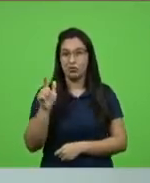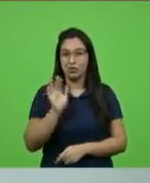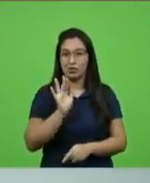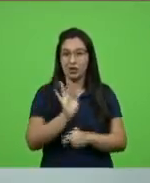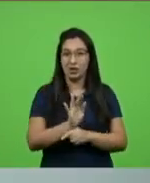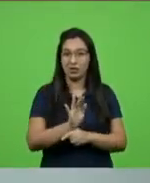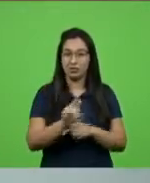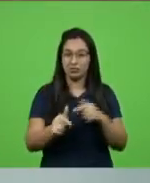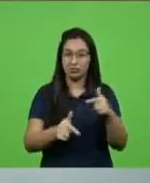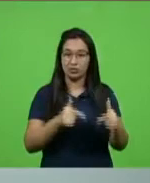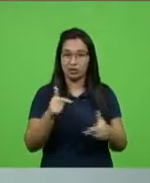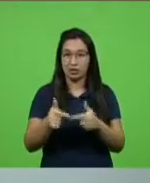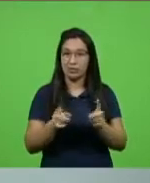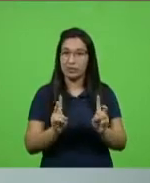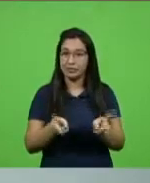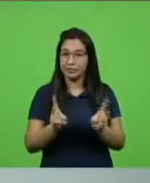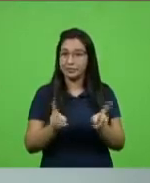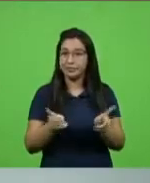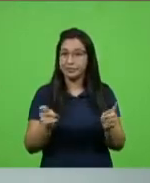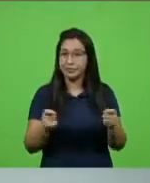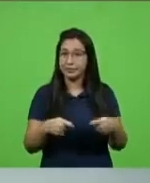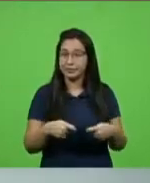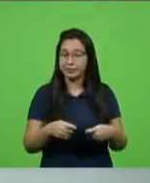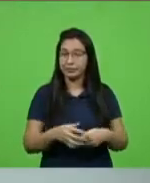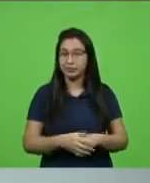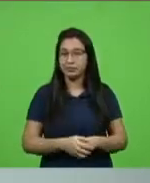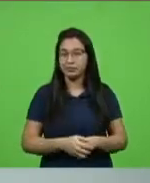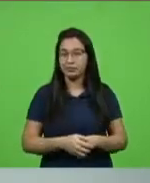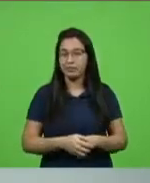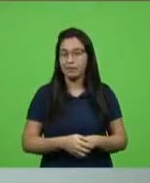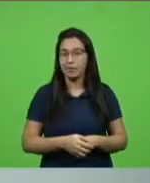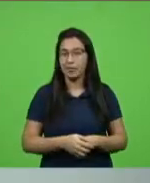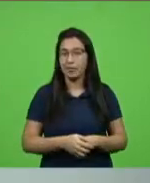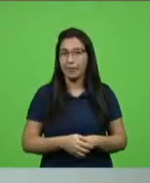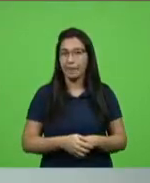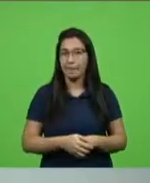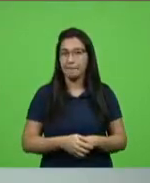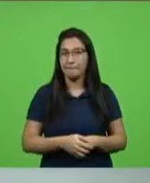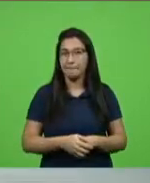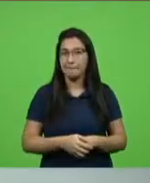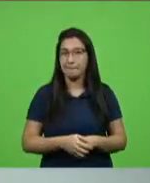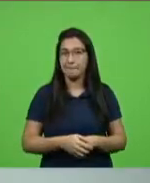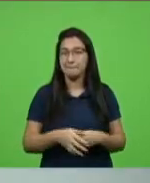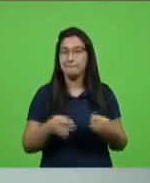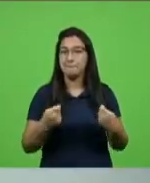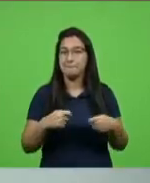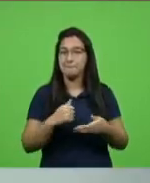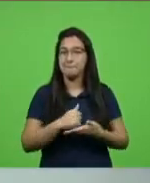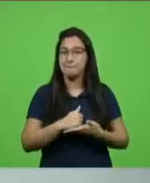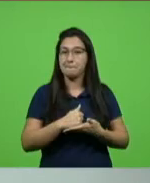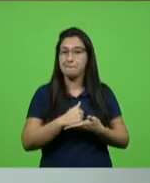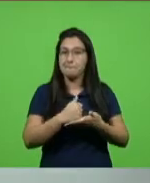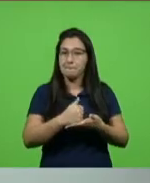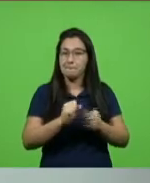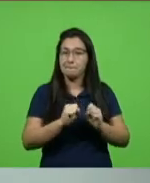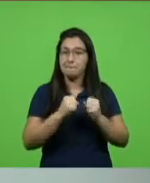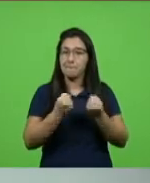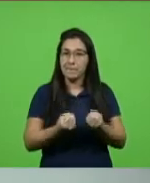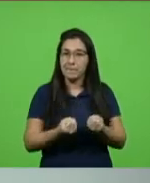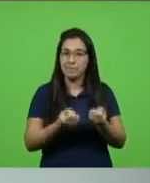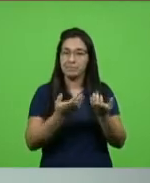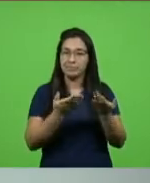pé eu sugiro que a gente defenda um programa cujo o tempo de carência seja maior